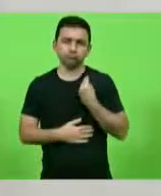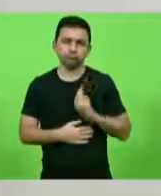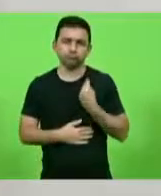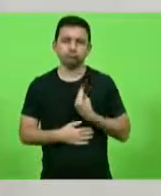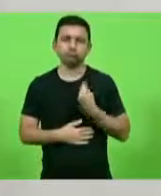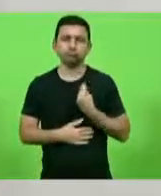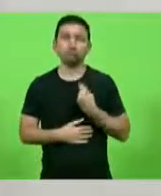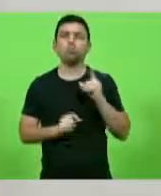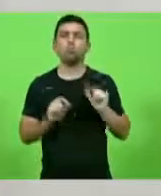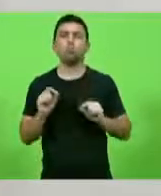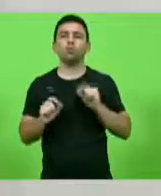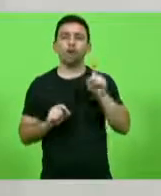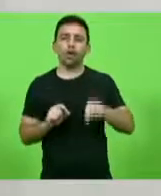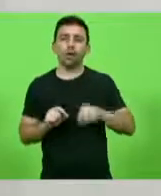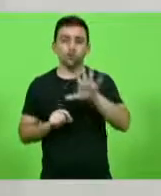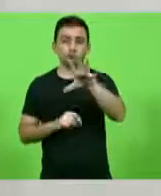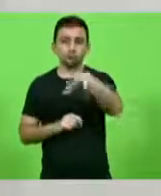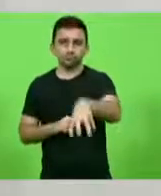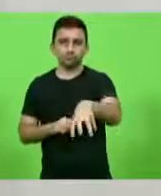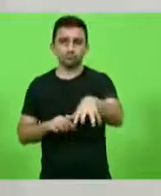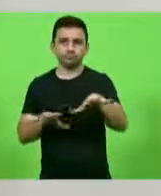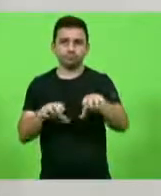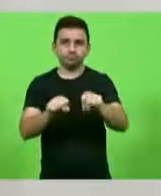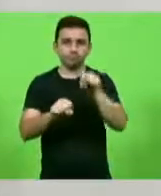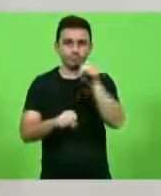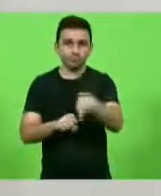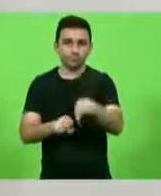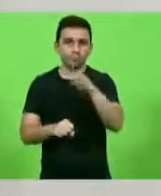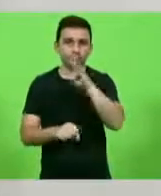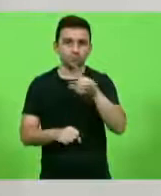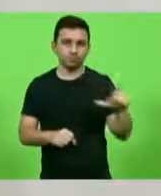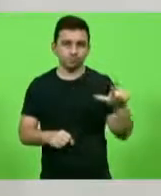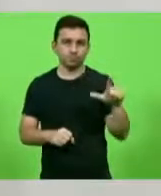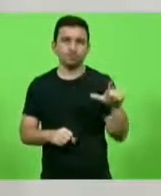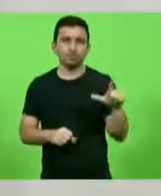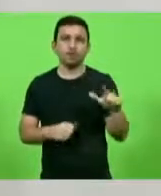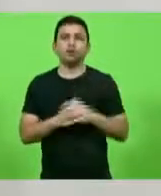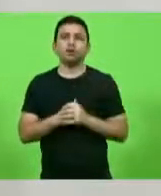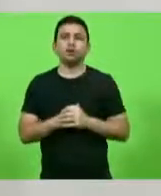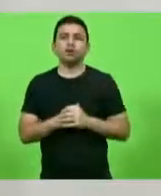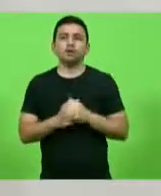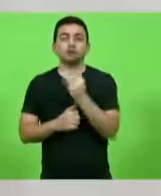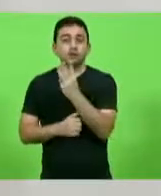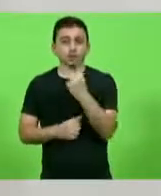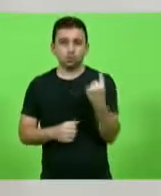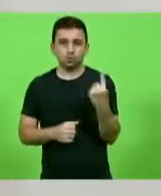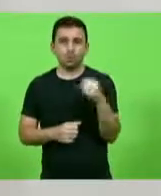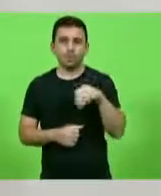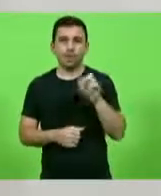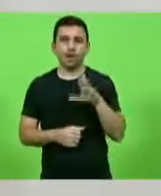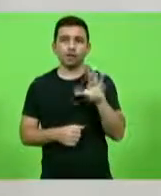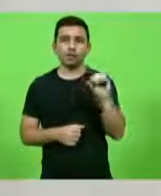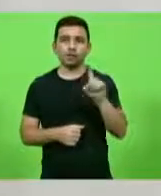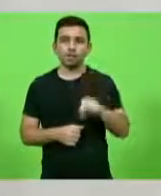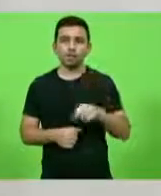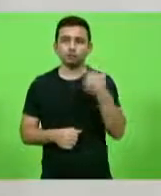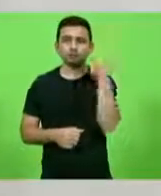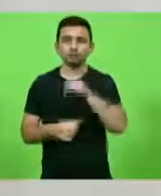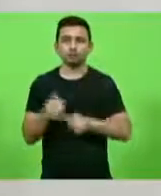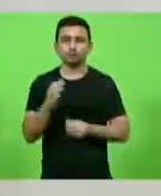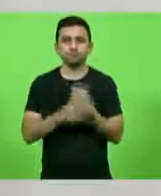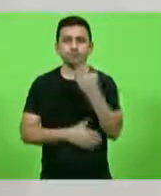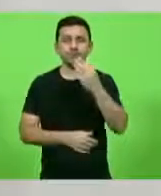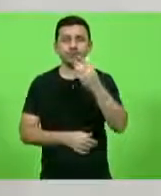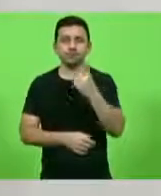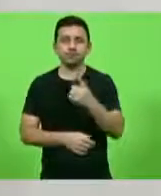chamada Colônia Blumenau. Hoje, dia 31 de março, comemoramos os 199 anos